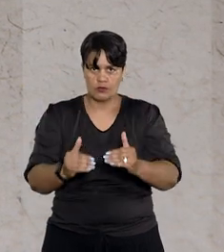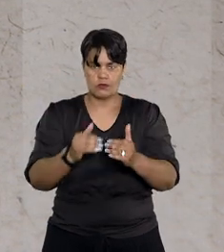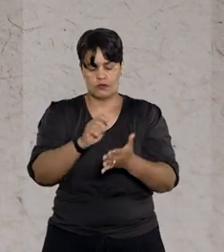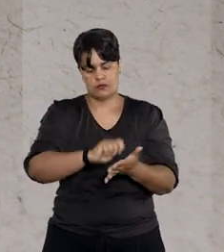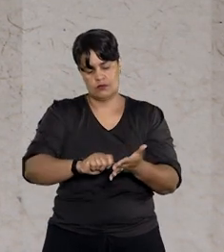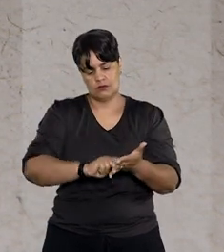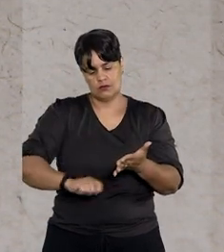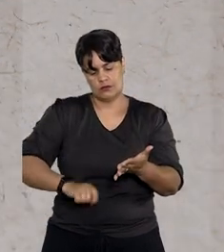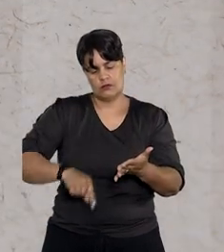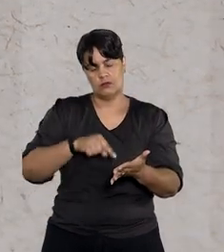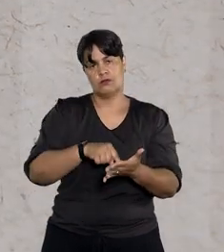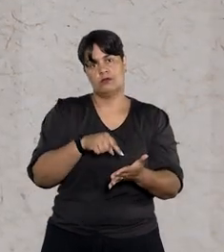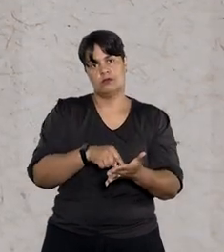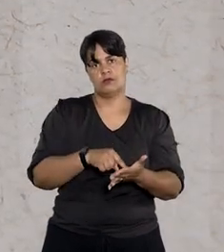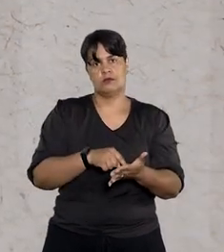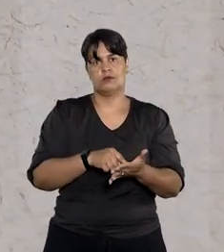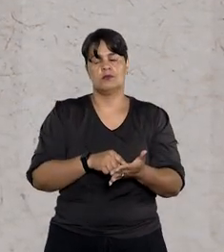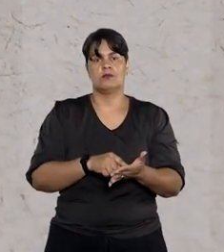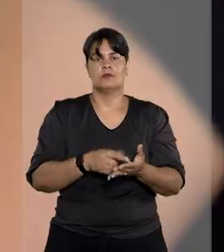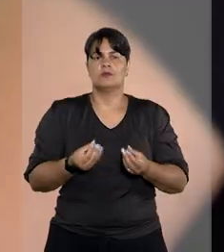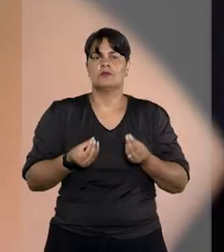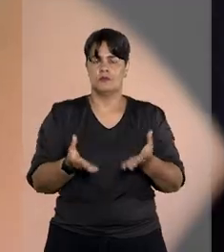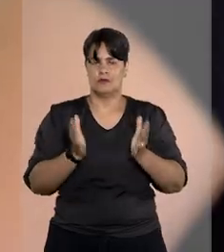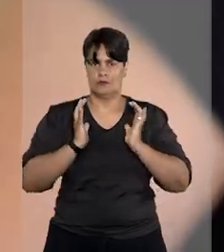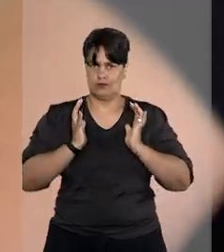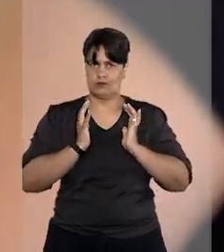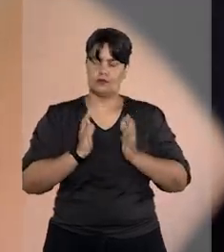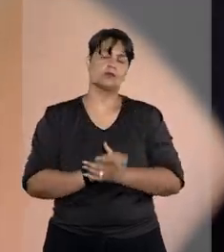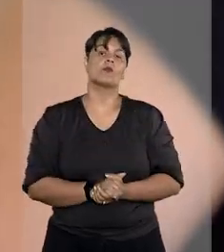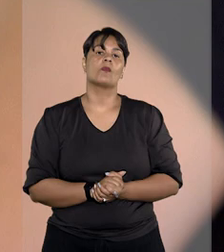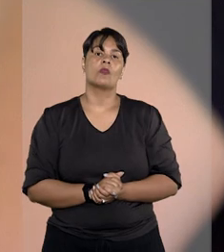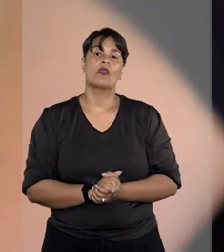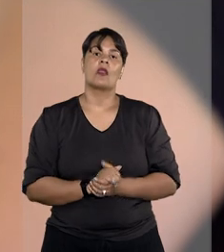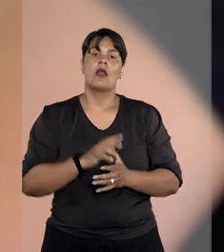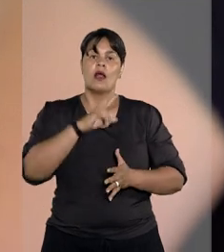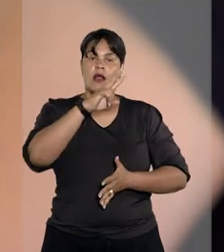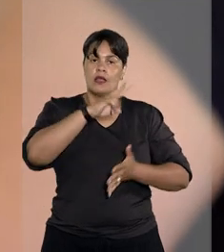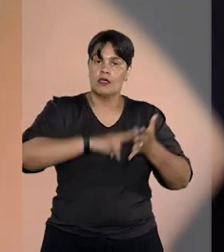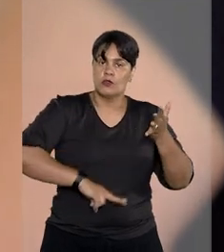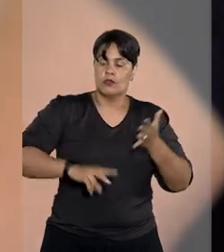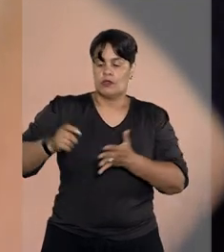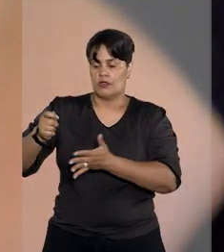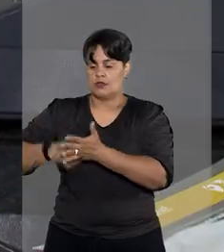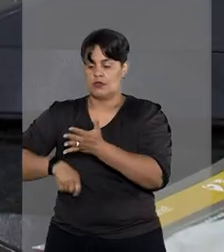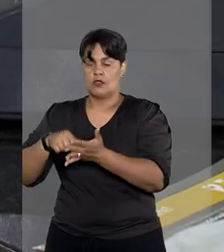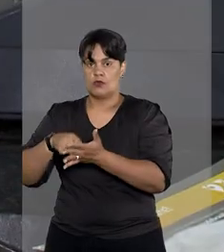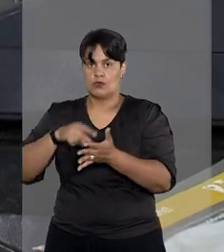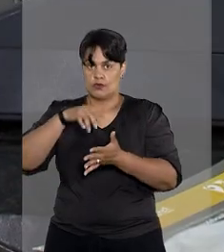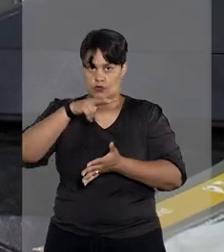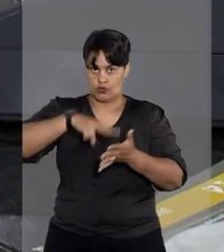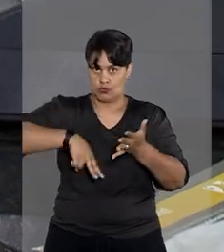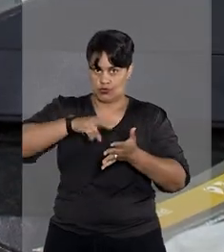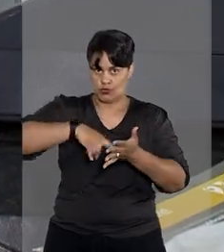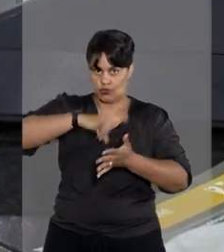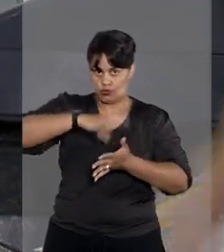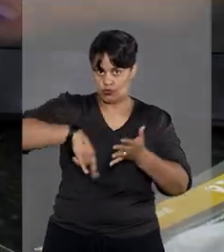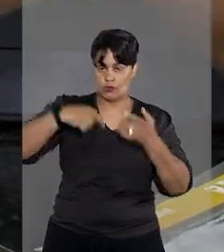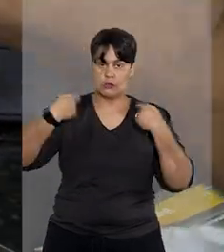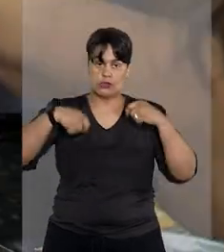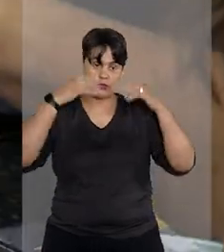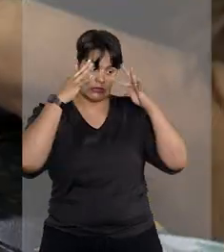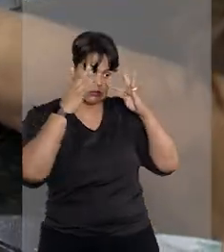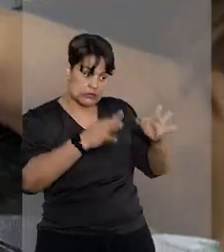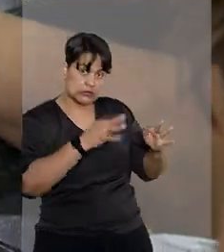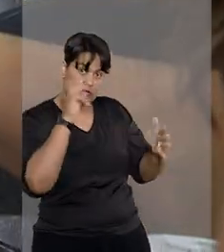escrito de próprio punho. Entre os elementos estão a leitura e a assinatura do documento na presença de testemunhas